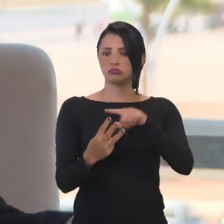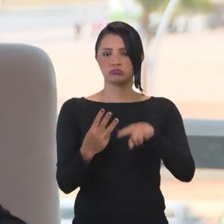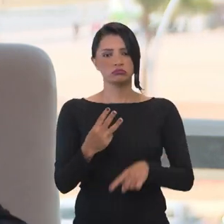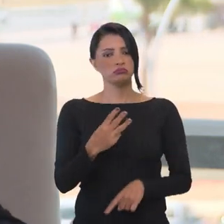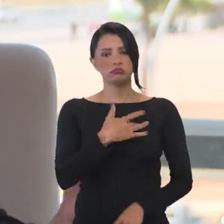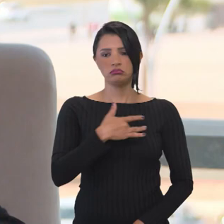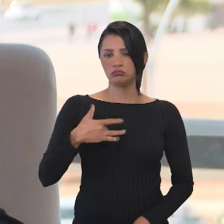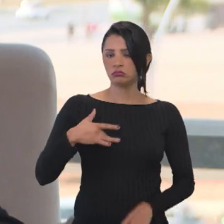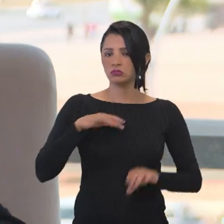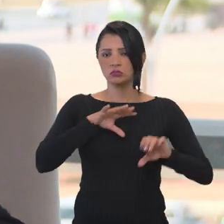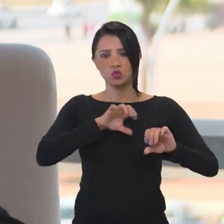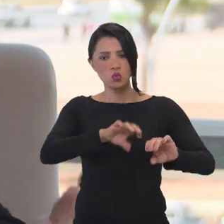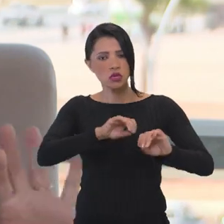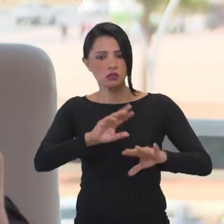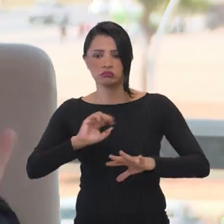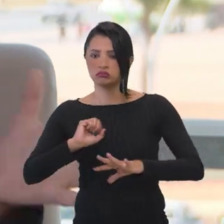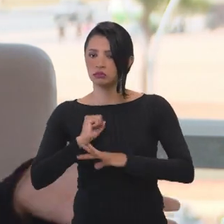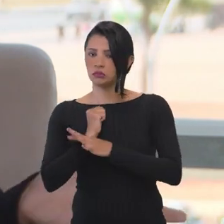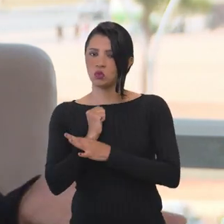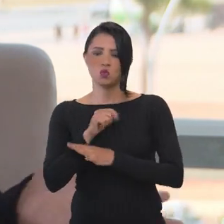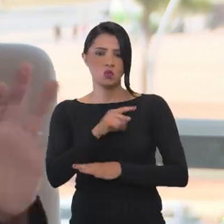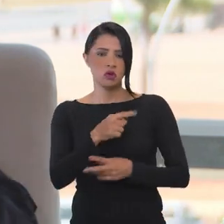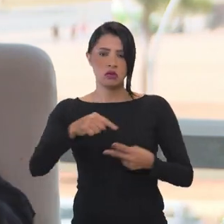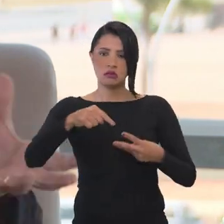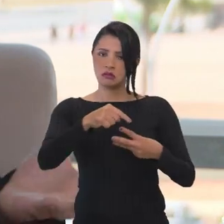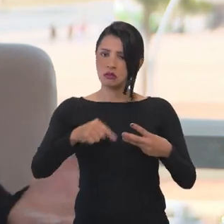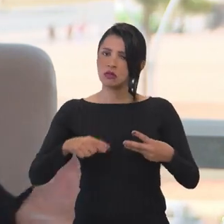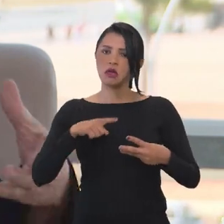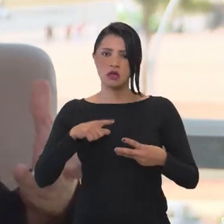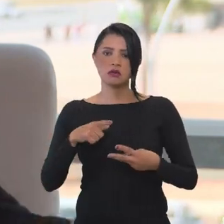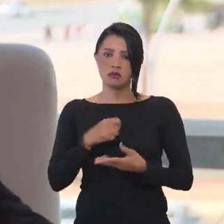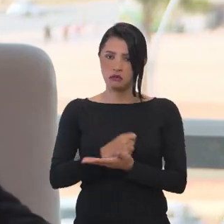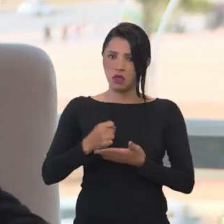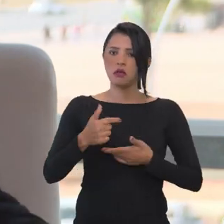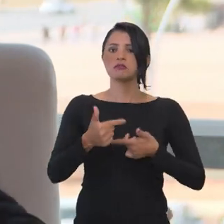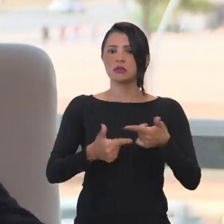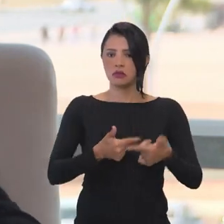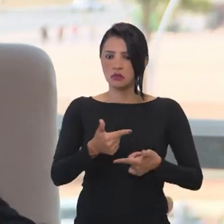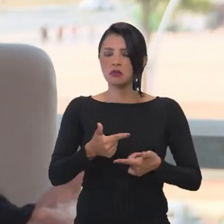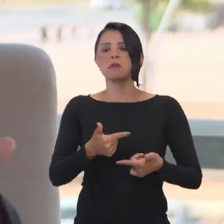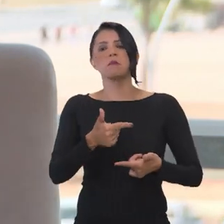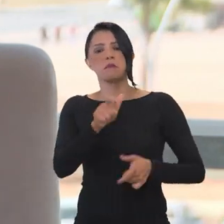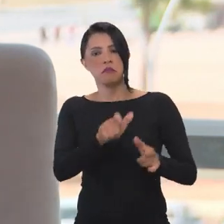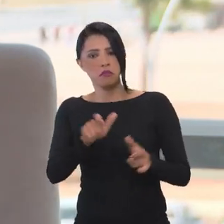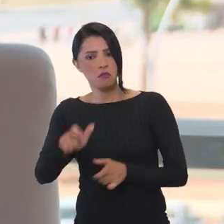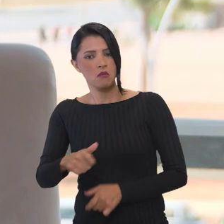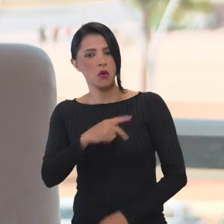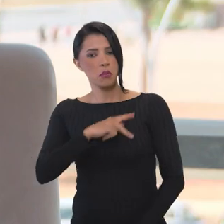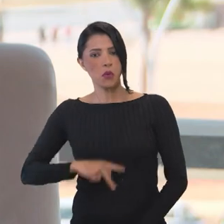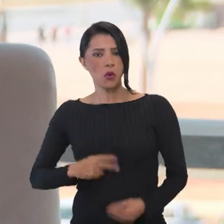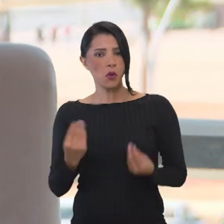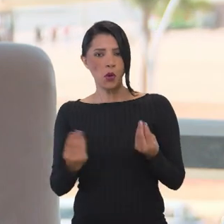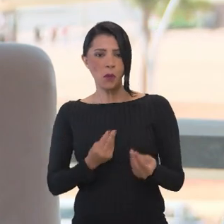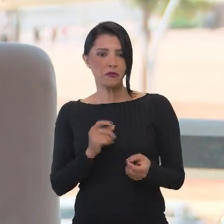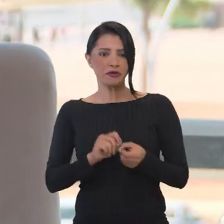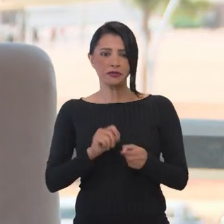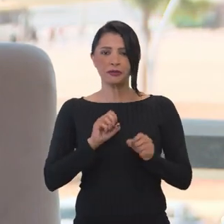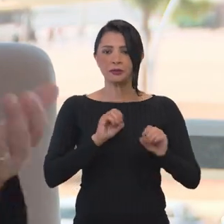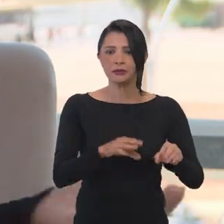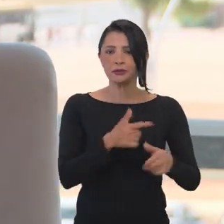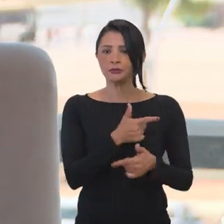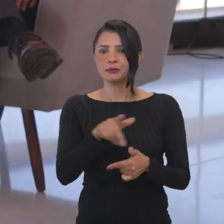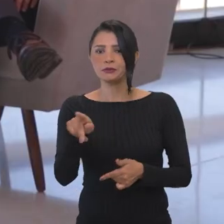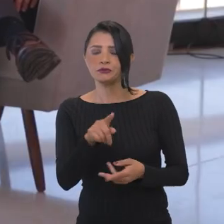três. Saúde, educação e segurança. São essas três áreas que são as maiores empregadores públicos. Porque você não tem como fazer educação sem